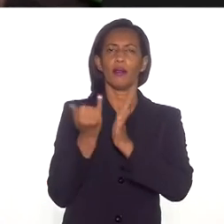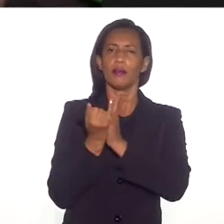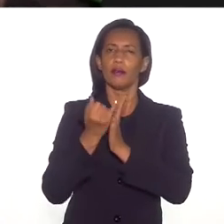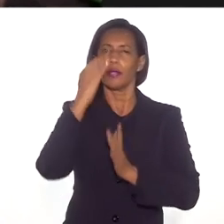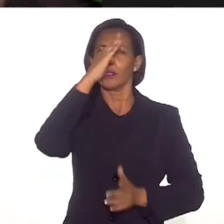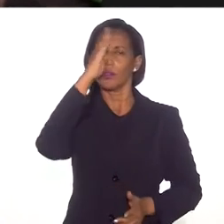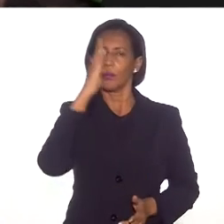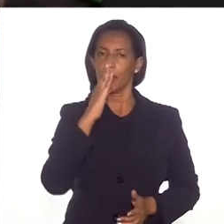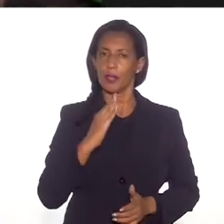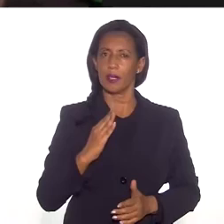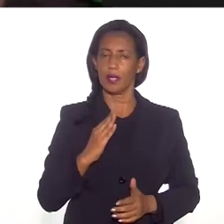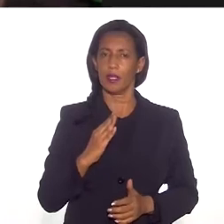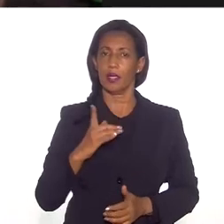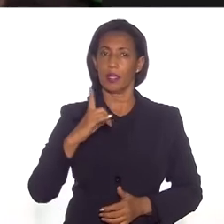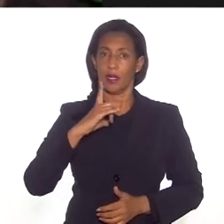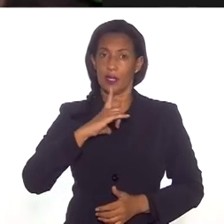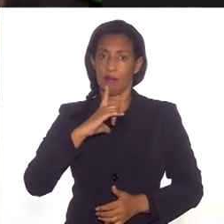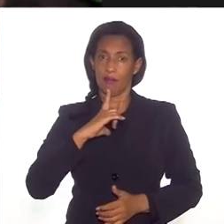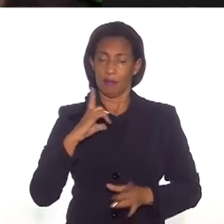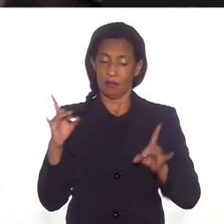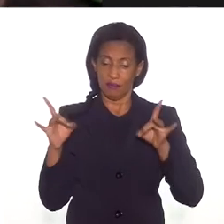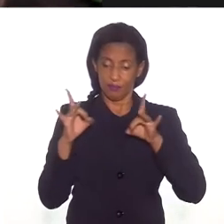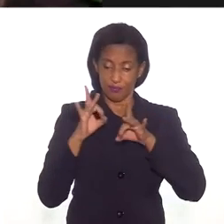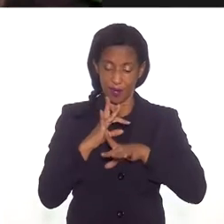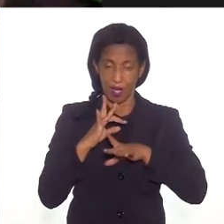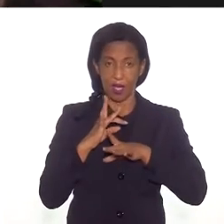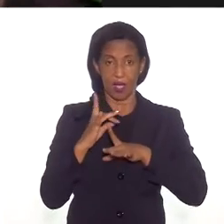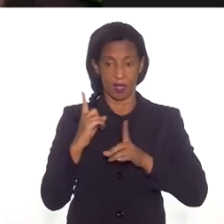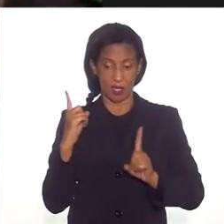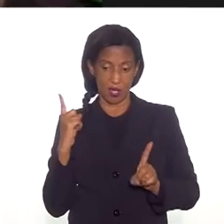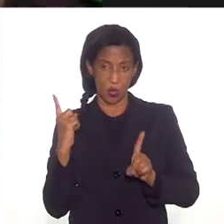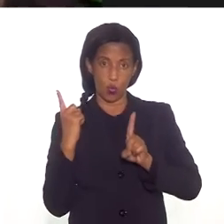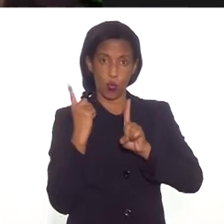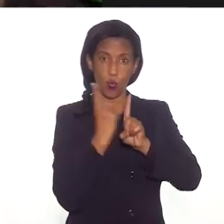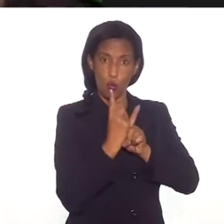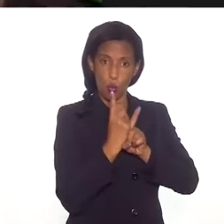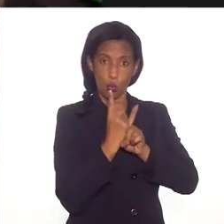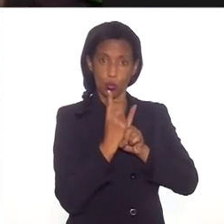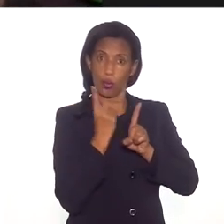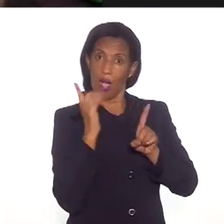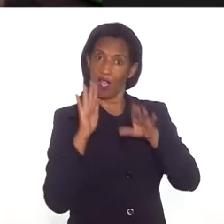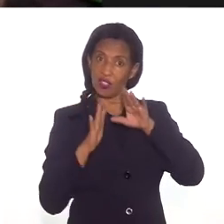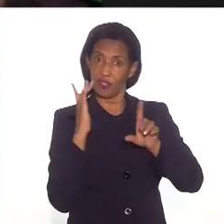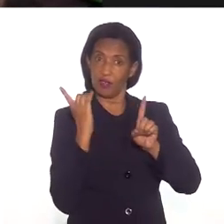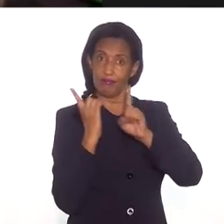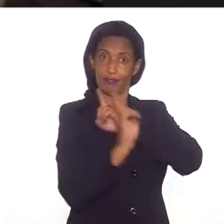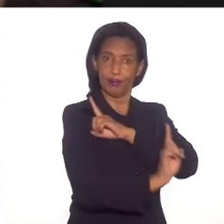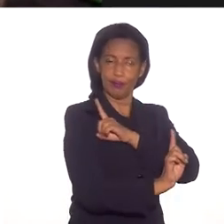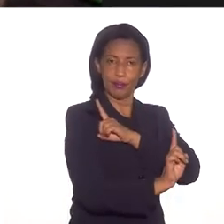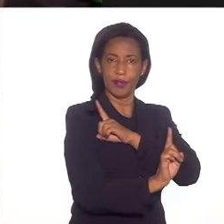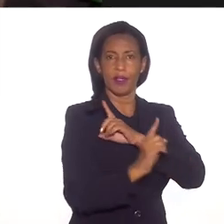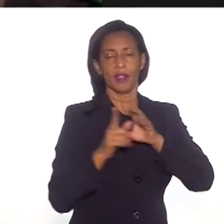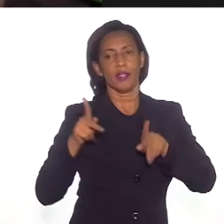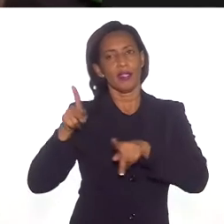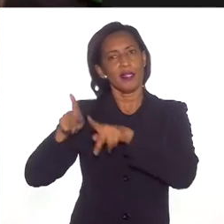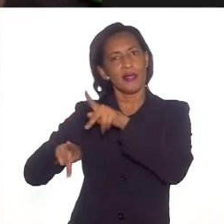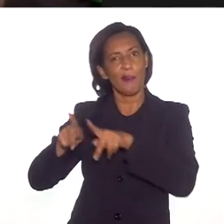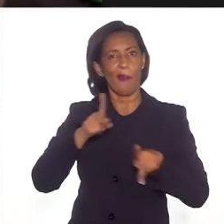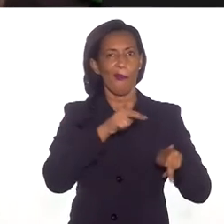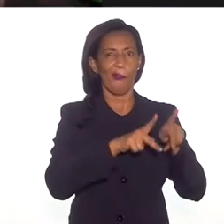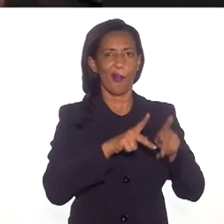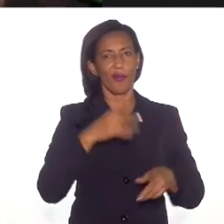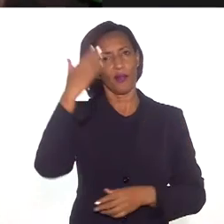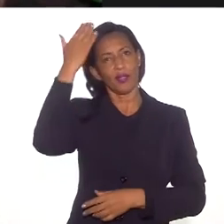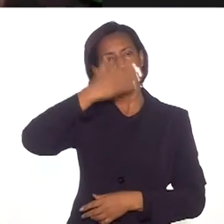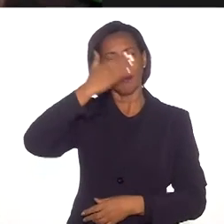identidade brasileira que se constitui a partir desse encontro e, às vezes, desencontro dos vários povos